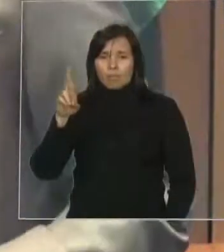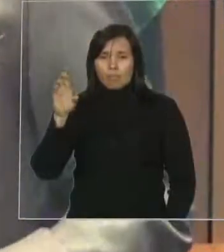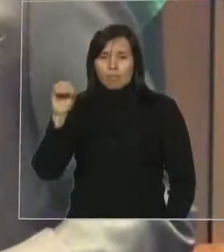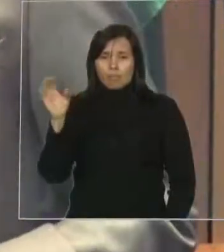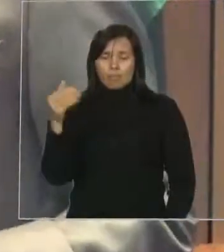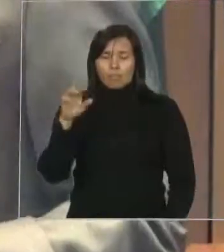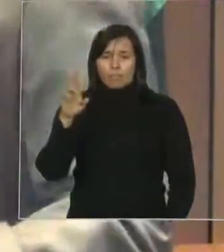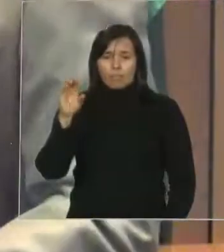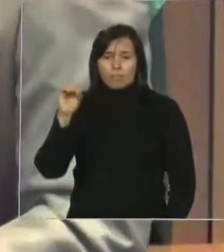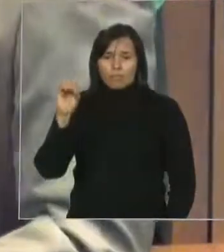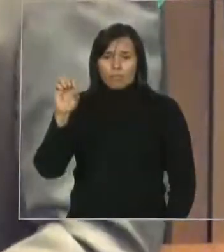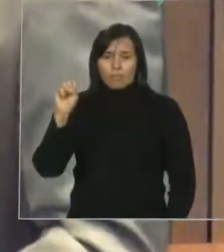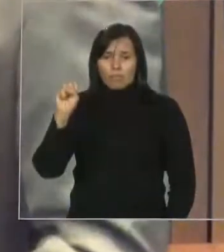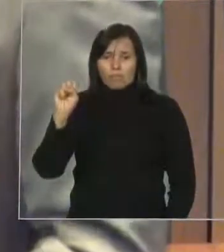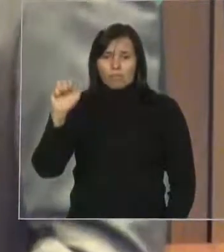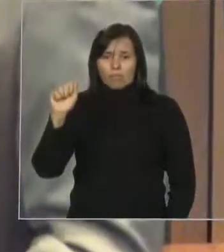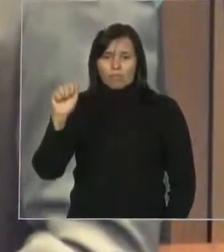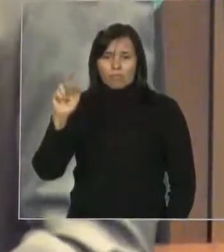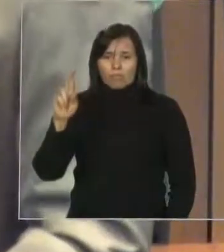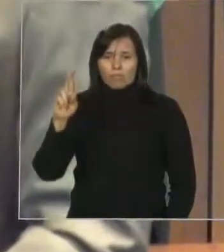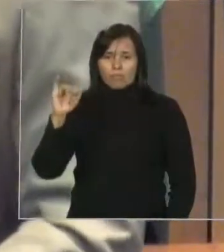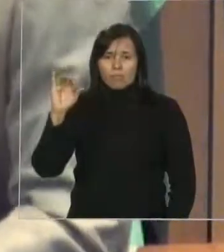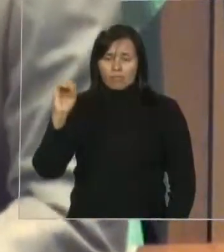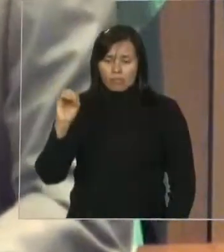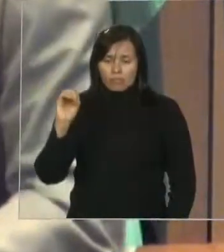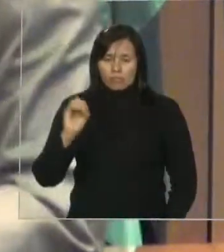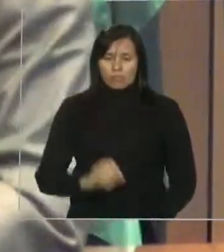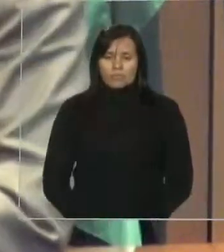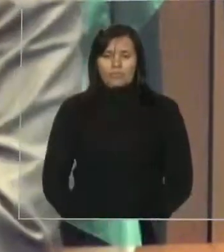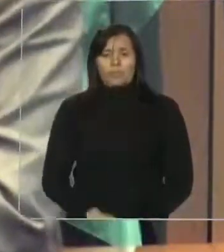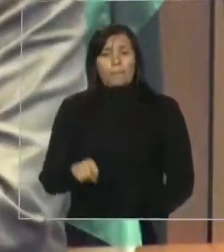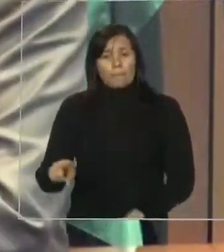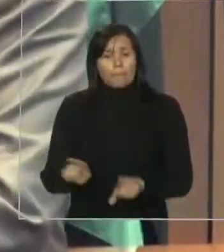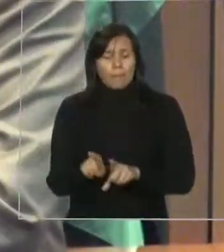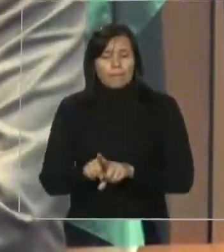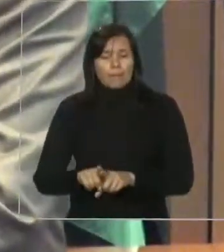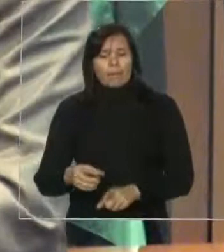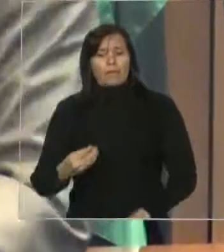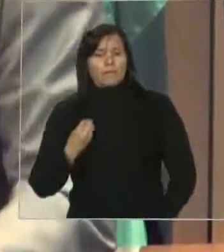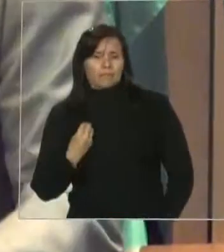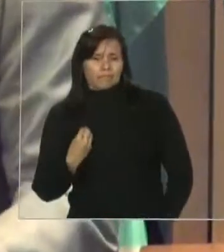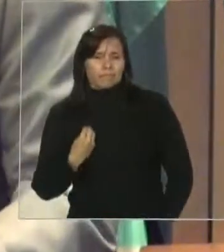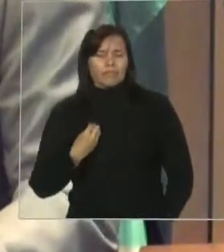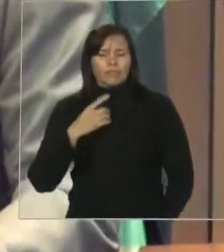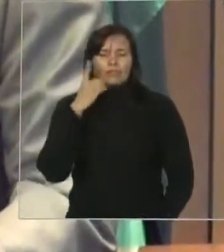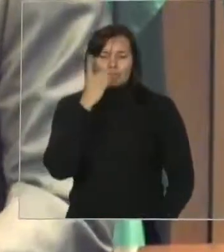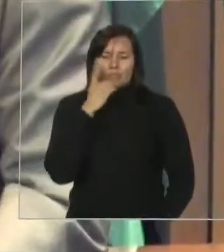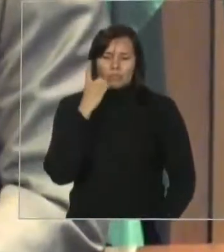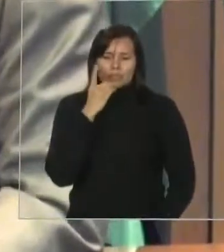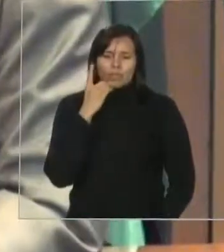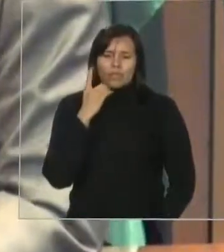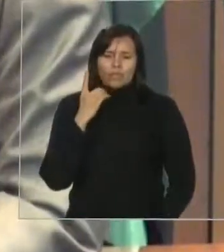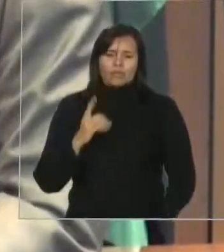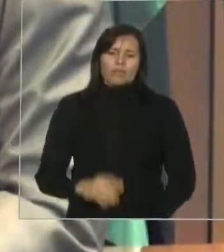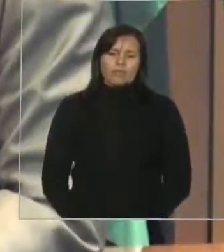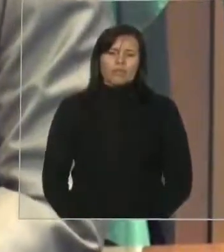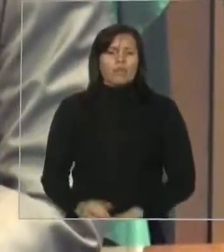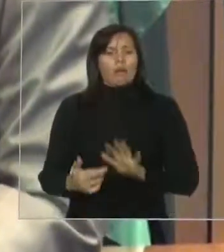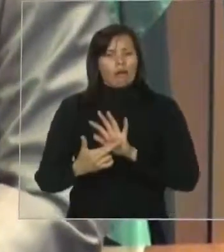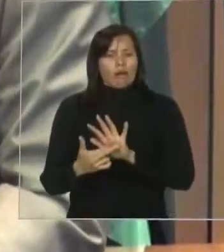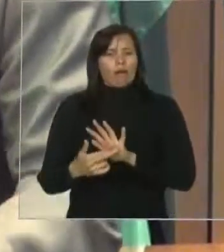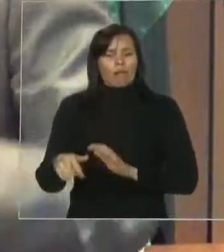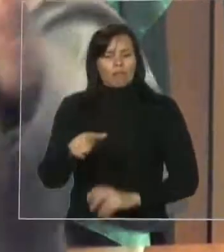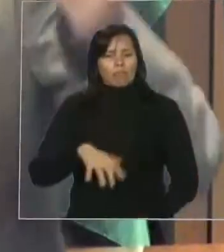lá o nobre deputado, todos os deputados que fazem parte ali da região,